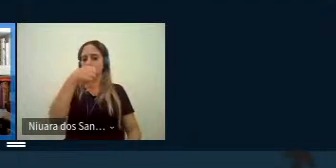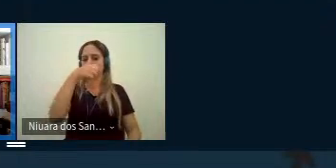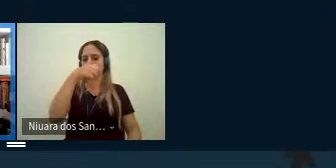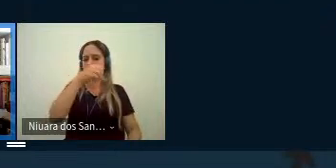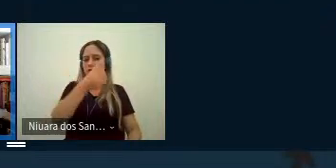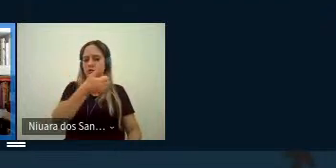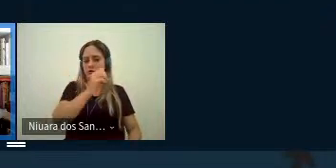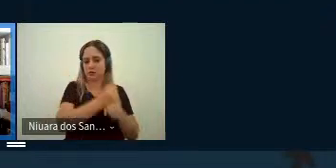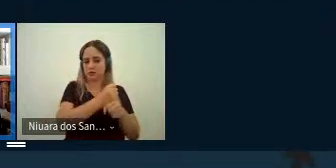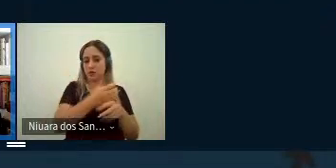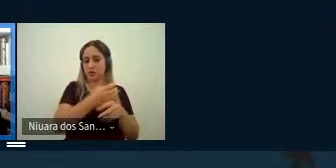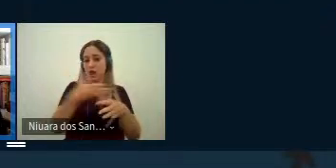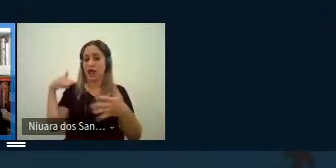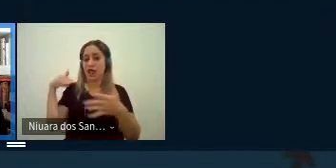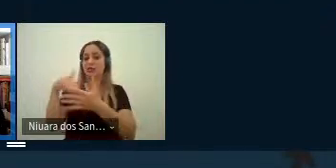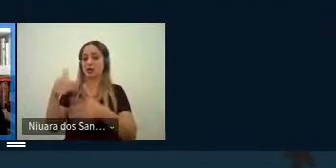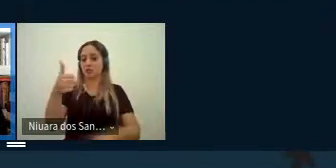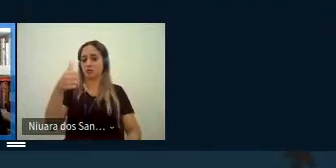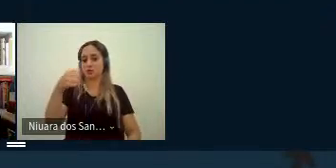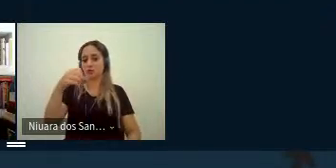e 1990